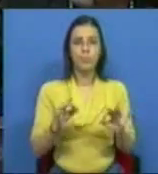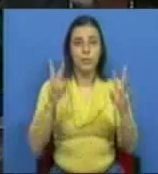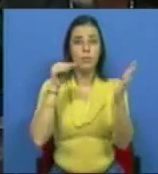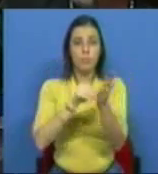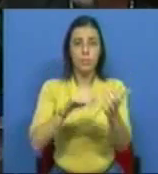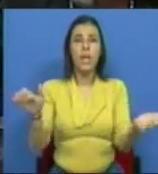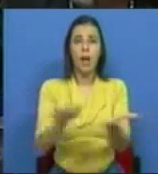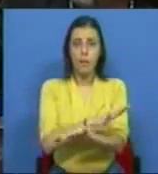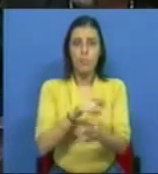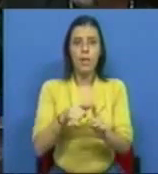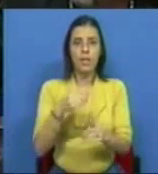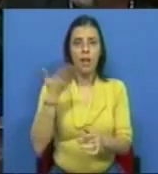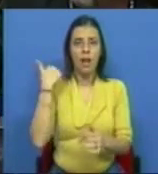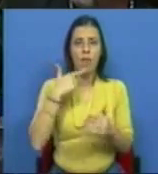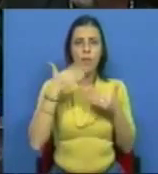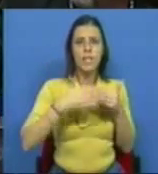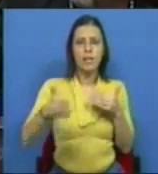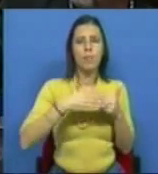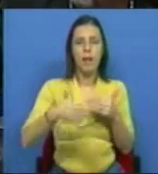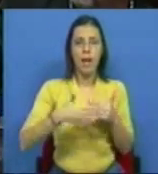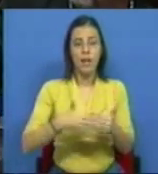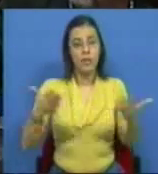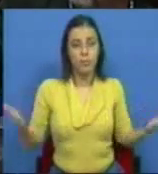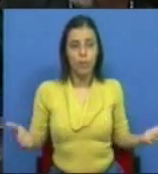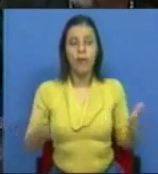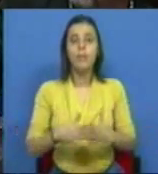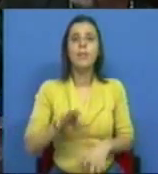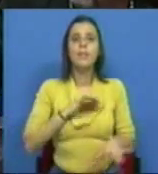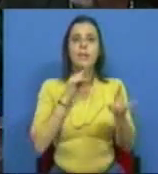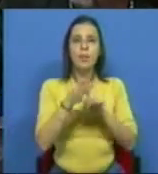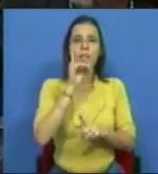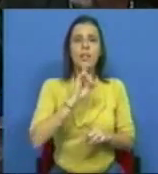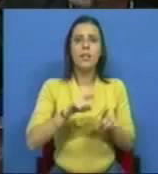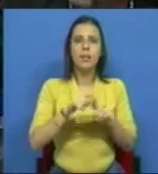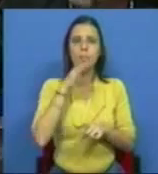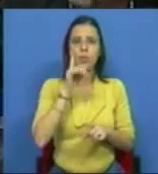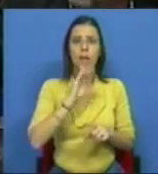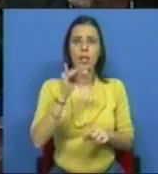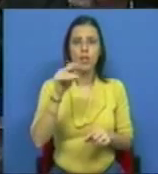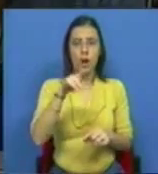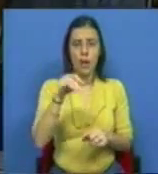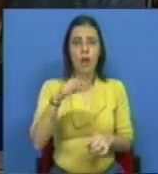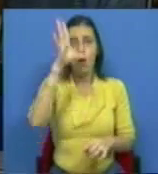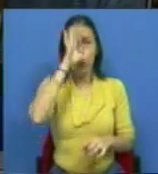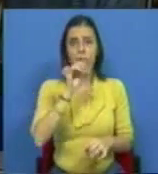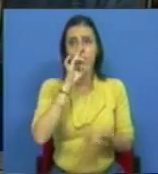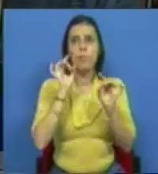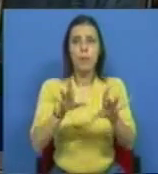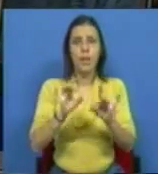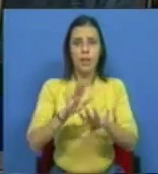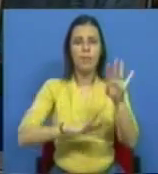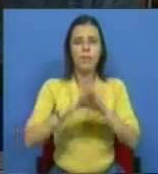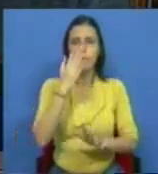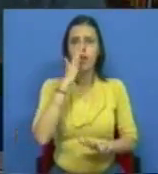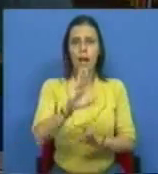citado na imprensa desde há várias semanas. E, portanto, Sónia Furtuzinhos, o Governo mentiu. E mentiu sobre a sua